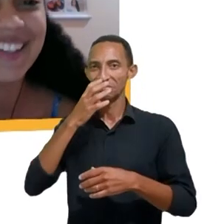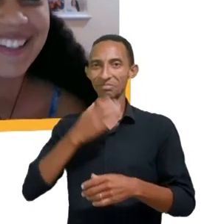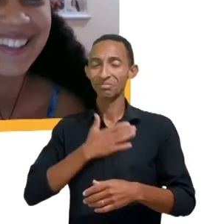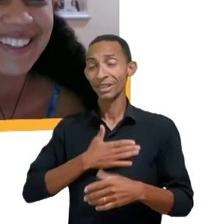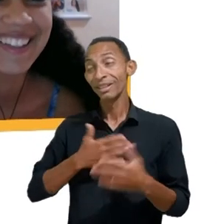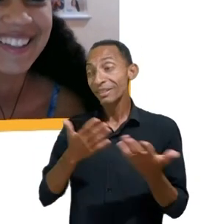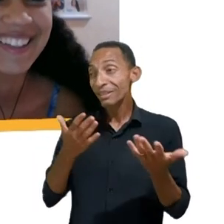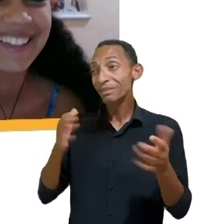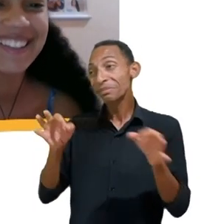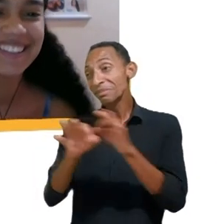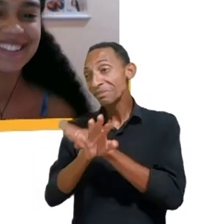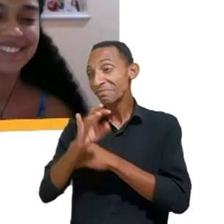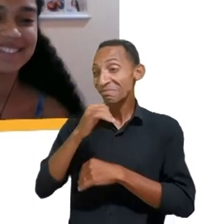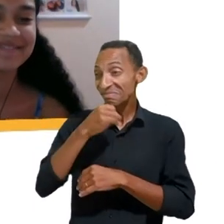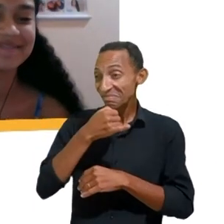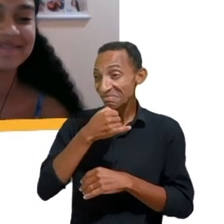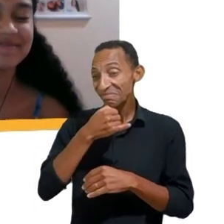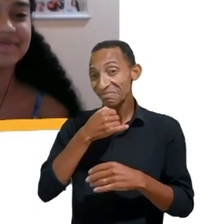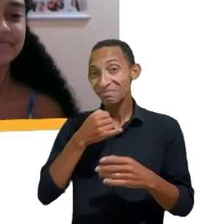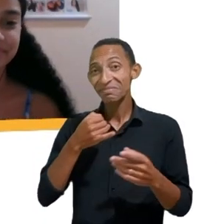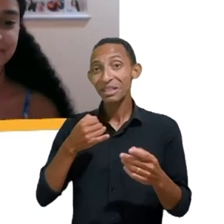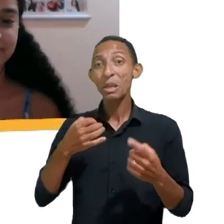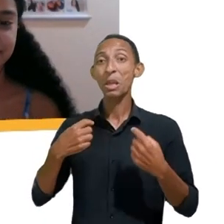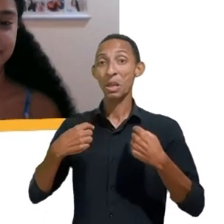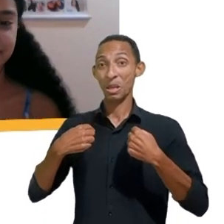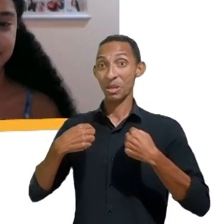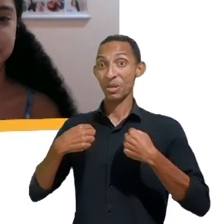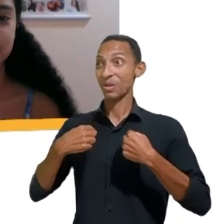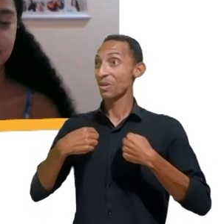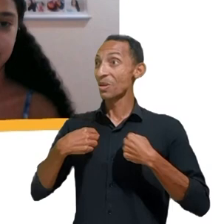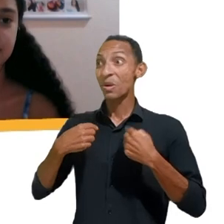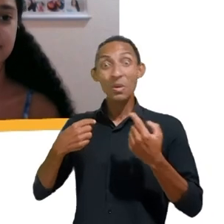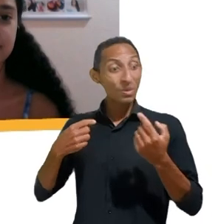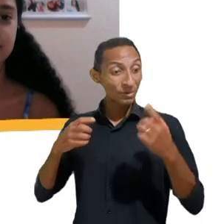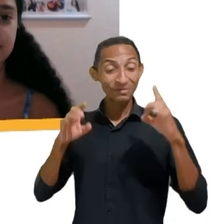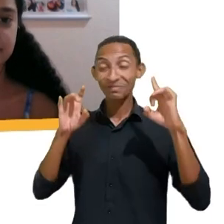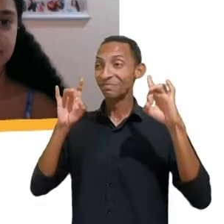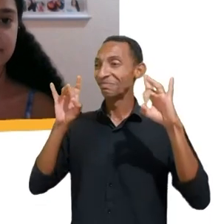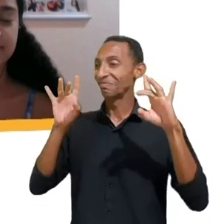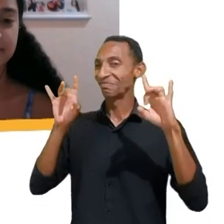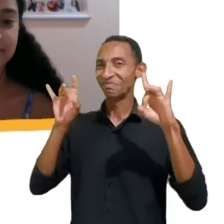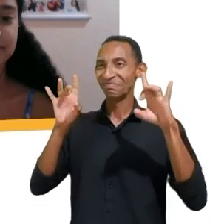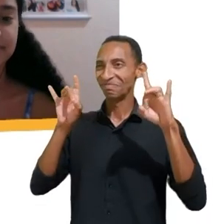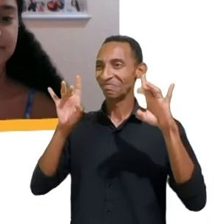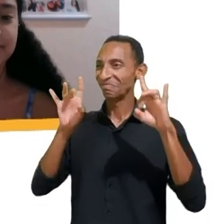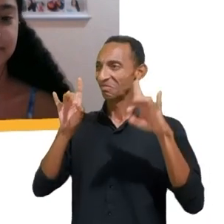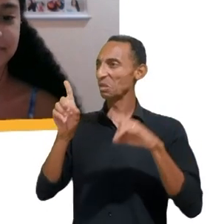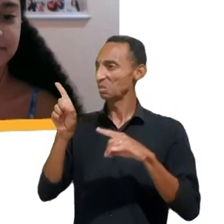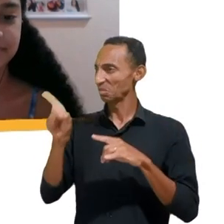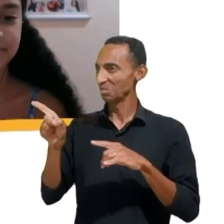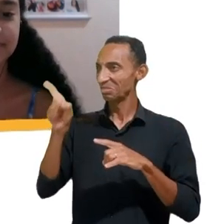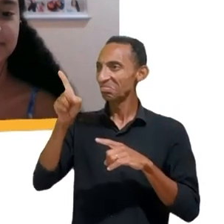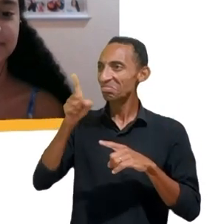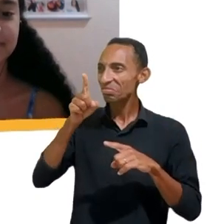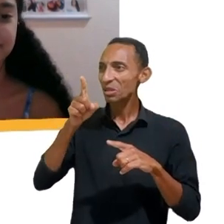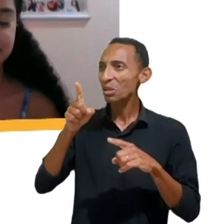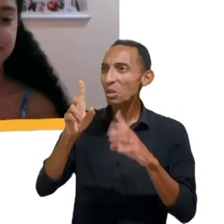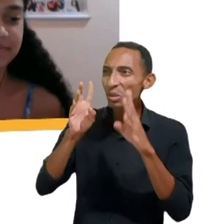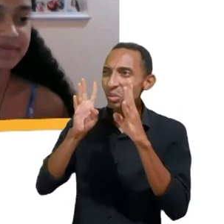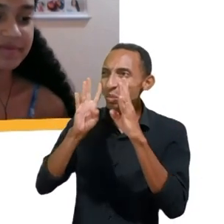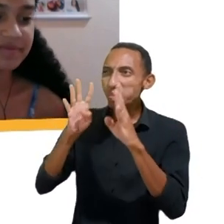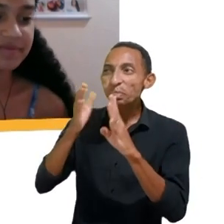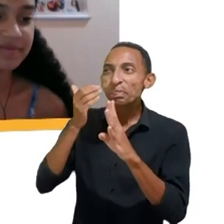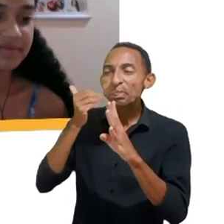porque para mim foi está sendo um privilégio aqui de verdade poder ouvir vocês e tentar animar essa conversa mas queria passar